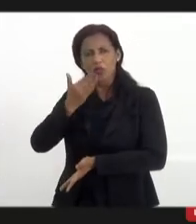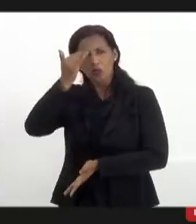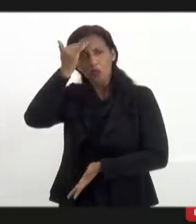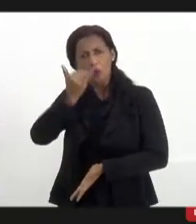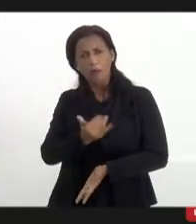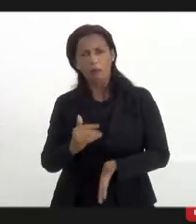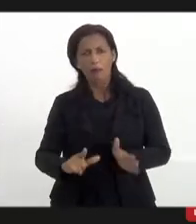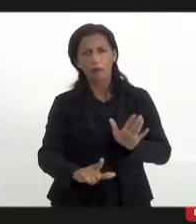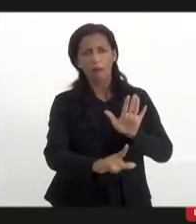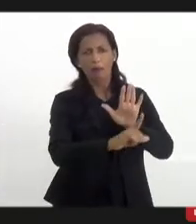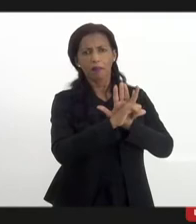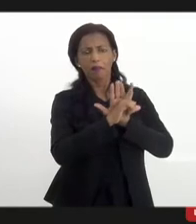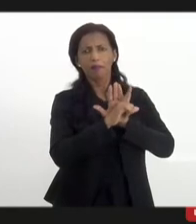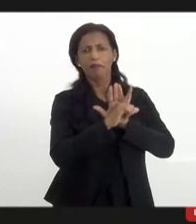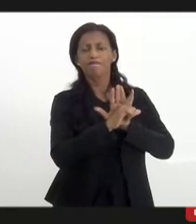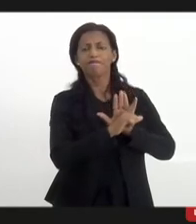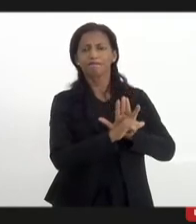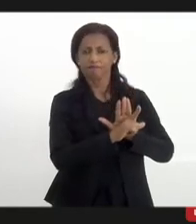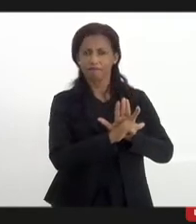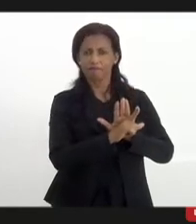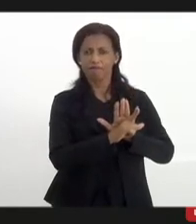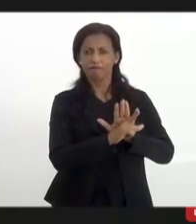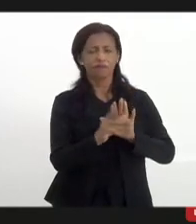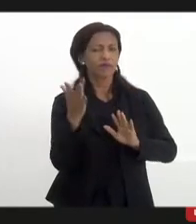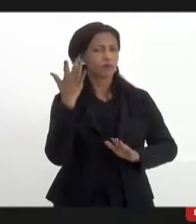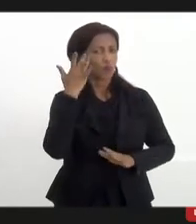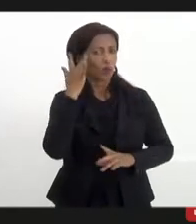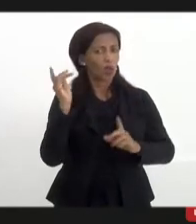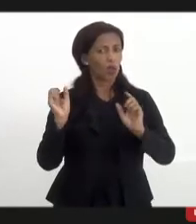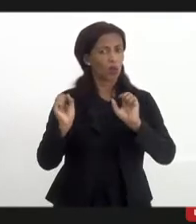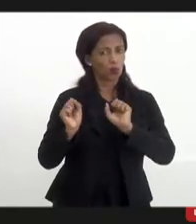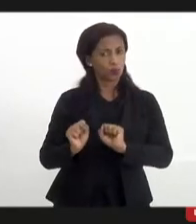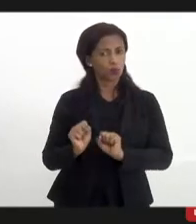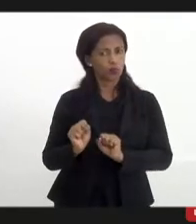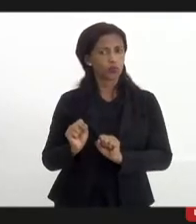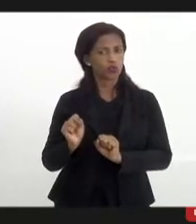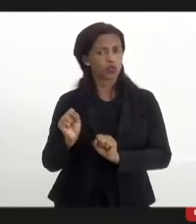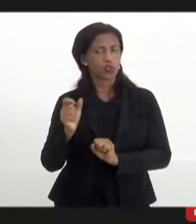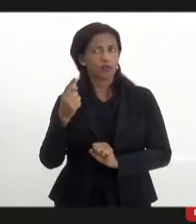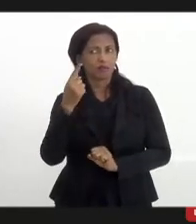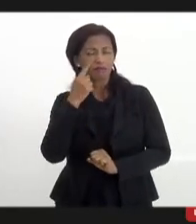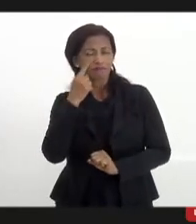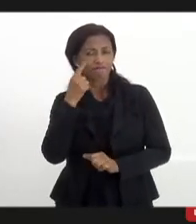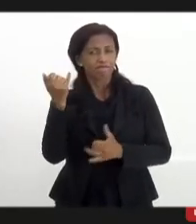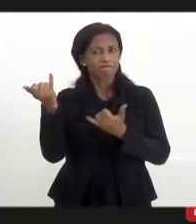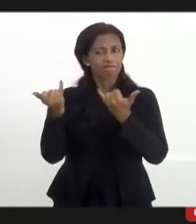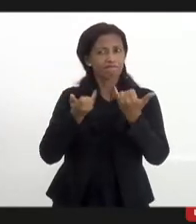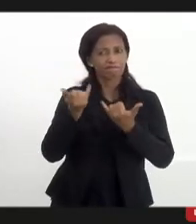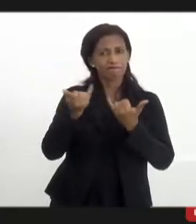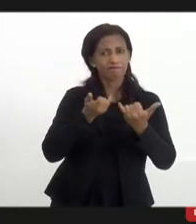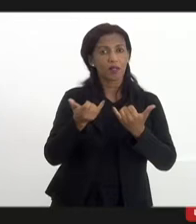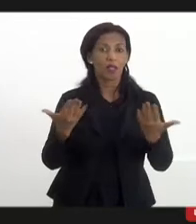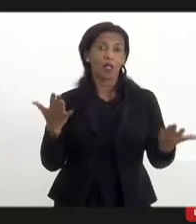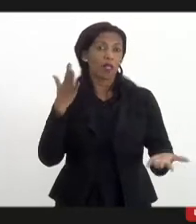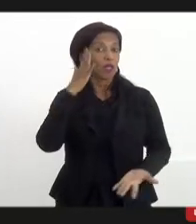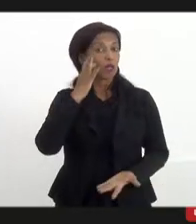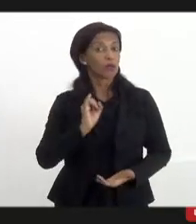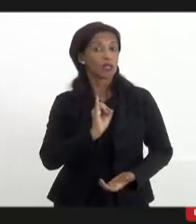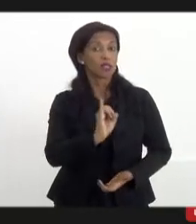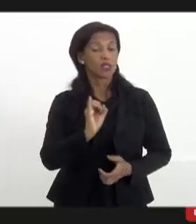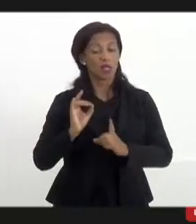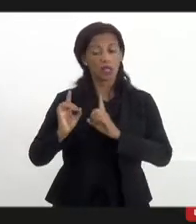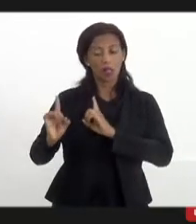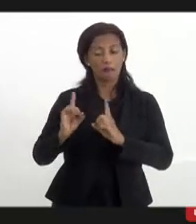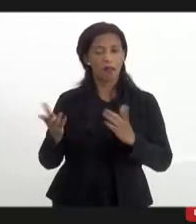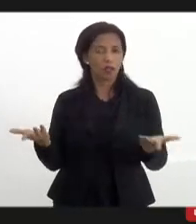dessa legislação. Eu acho que a gente poderia estar escutando, trazendo, não sei se desse debate de hoje, se tem